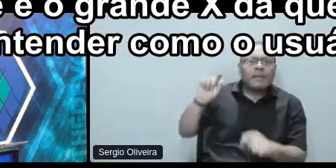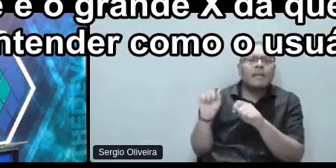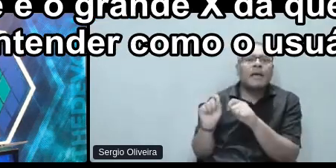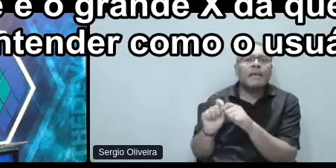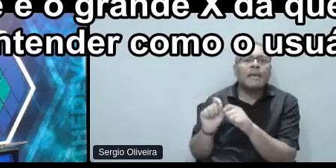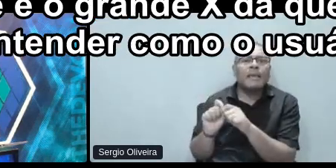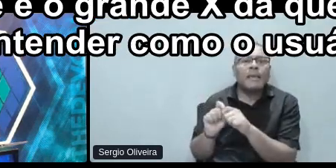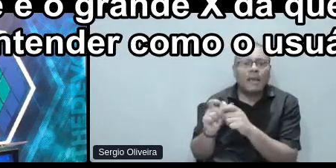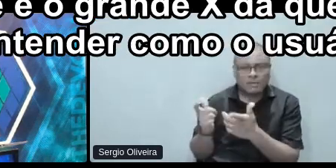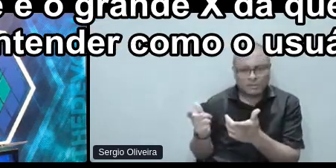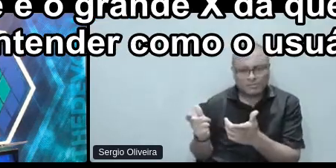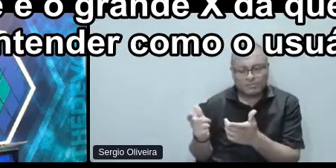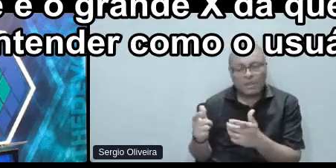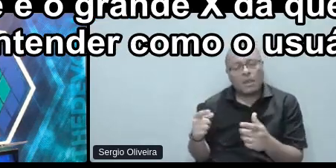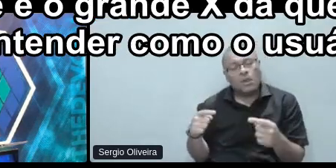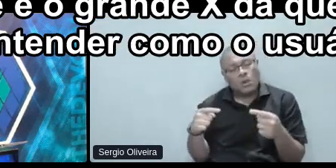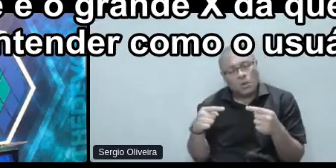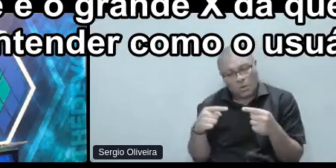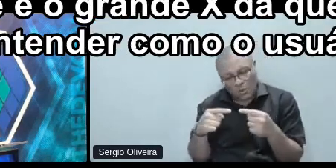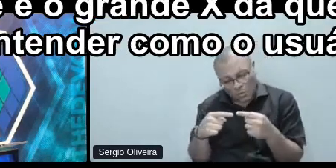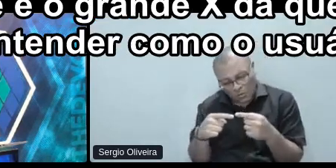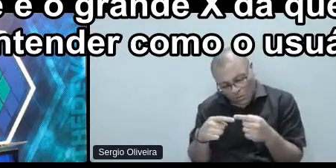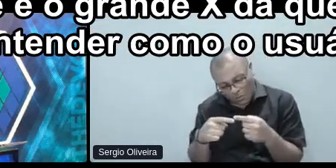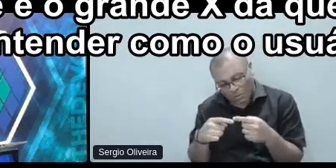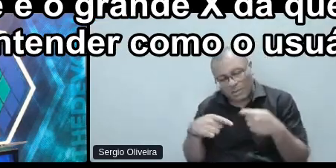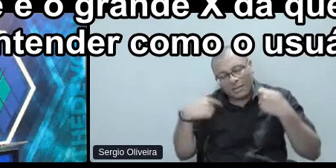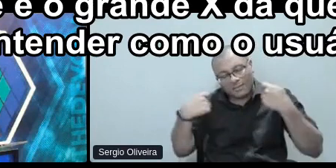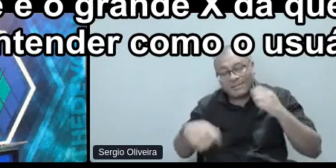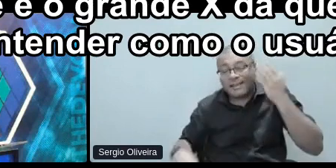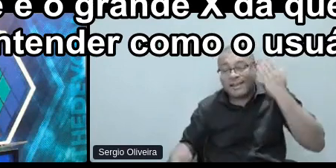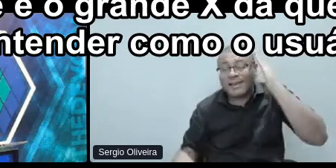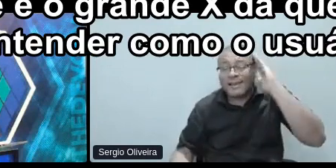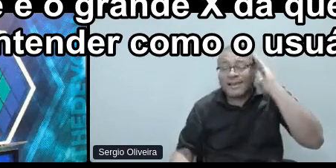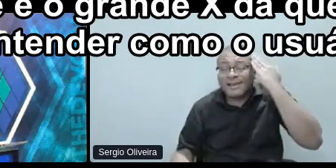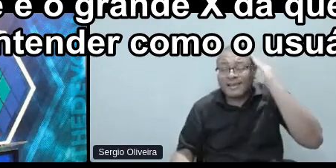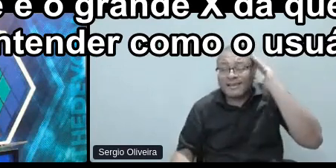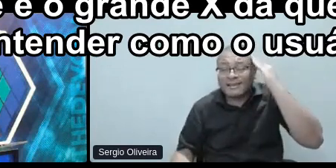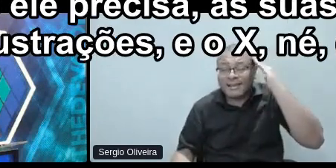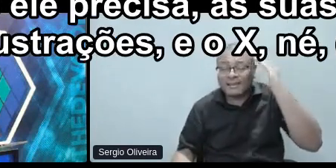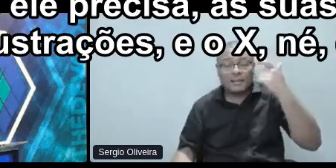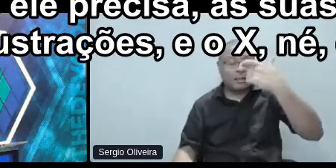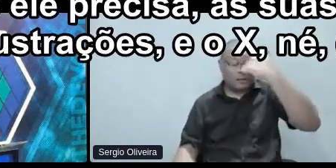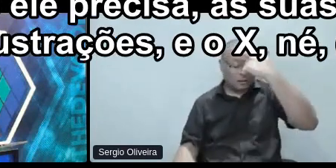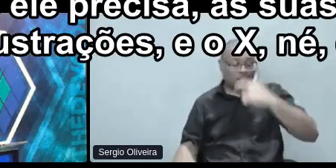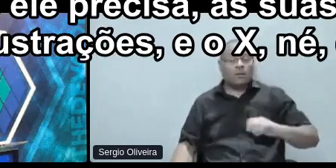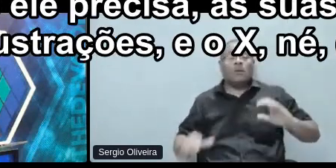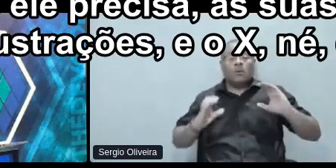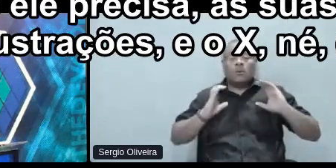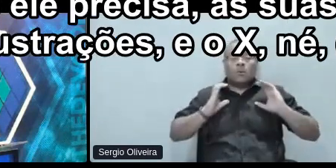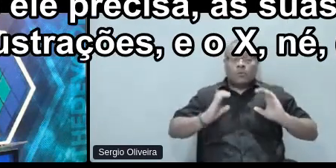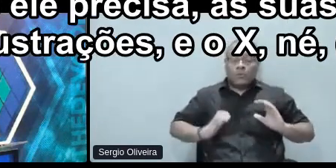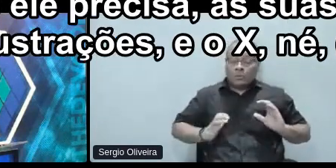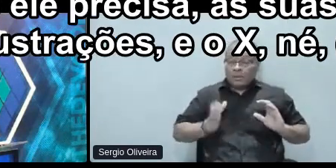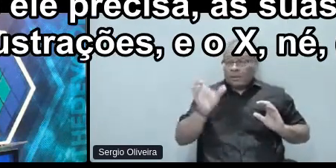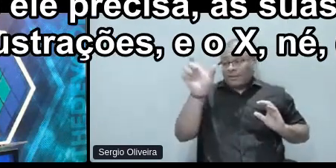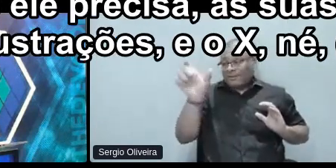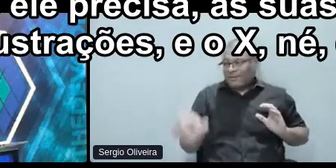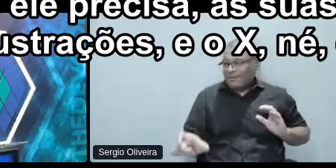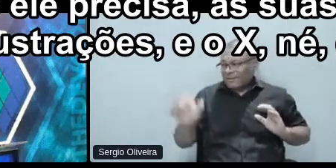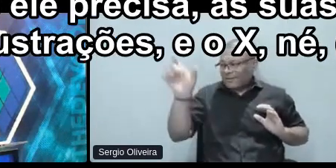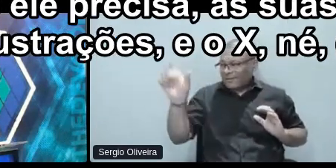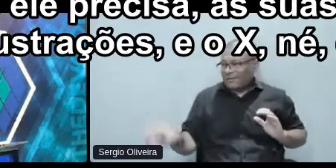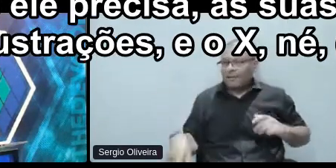E esse é o grande X da questão, a gente precisa entender como o usuário se comporta, o que ele precisa, as suas